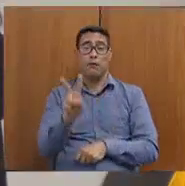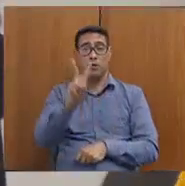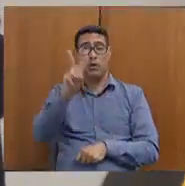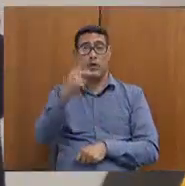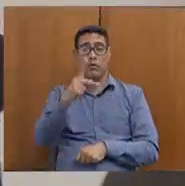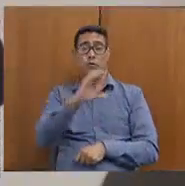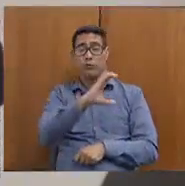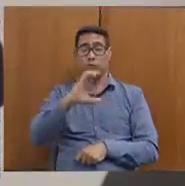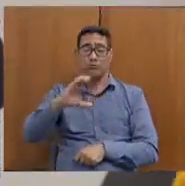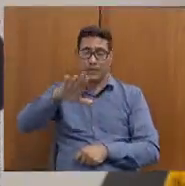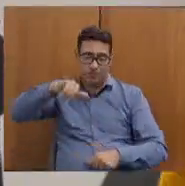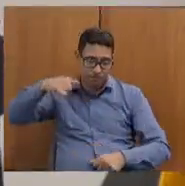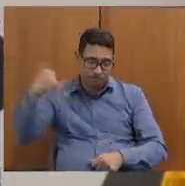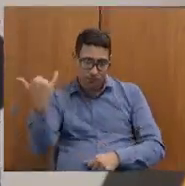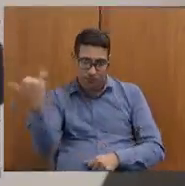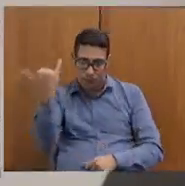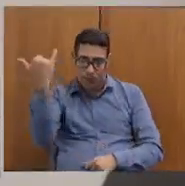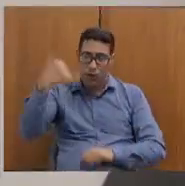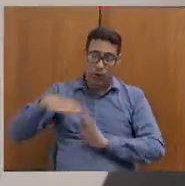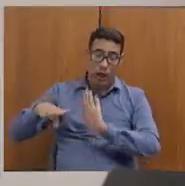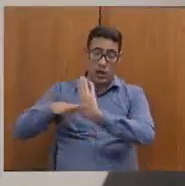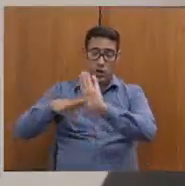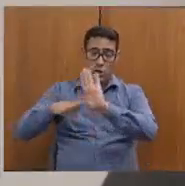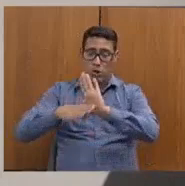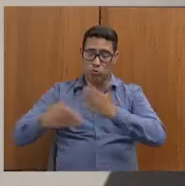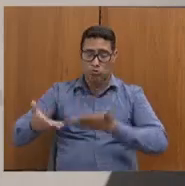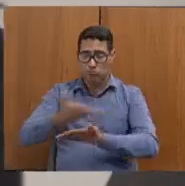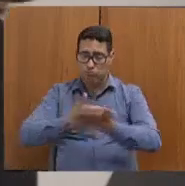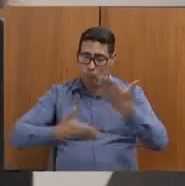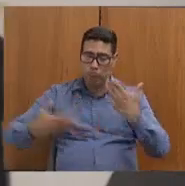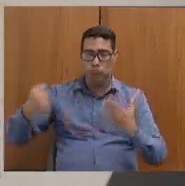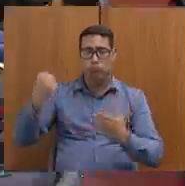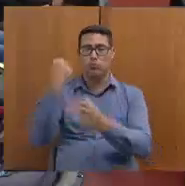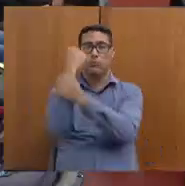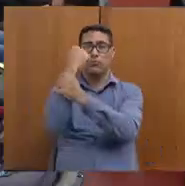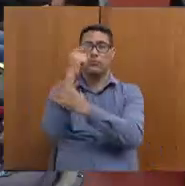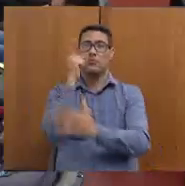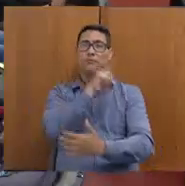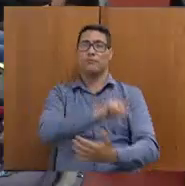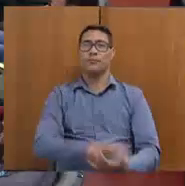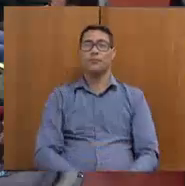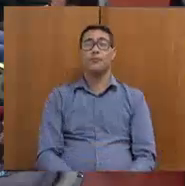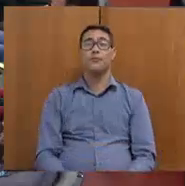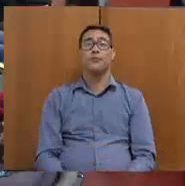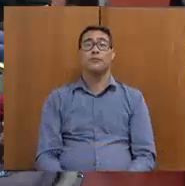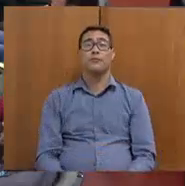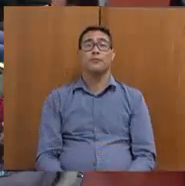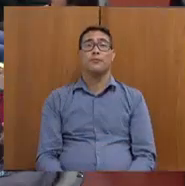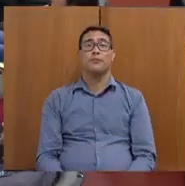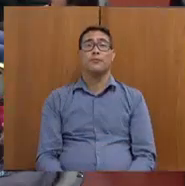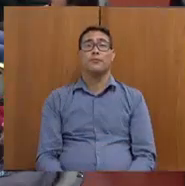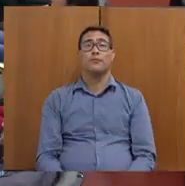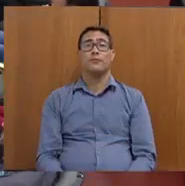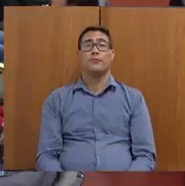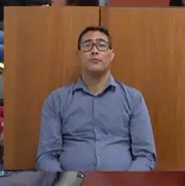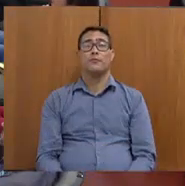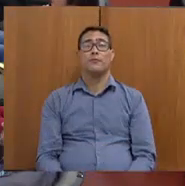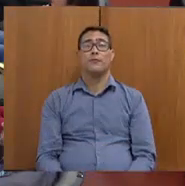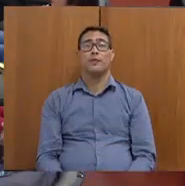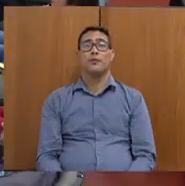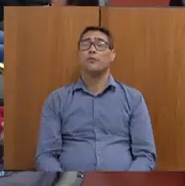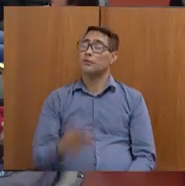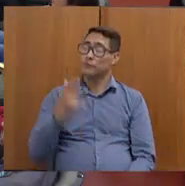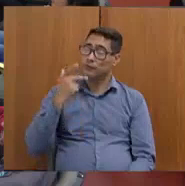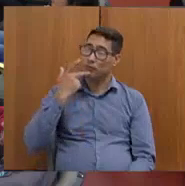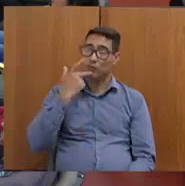fundamental para que a gente consiga fortalecer a política como um todo. Obrigada. Posso falar sobre isso? Eu queria